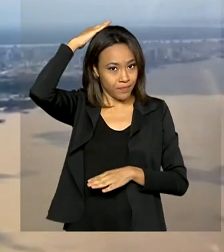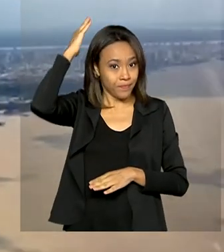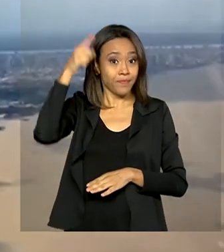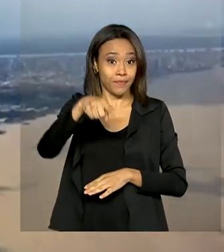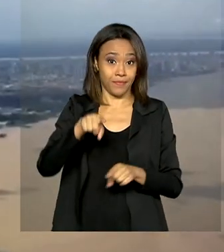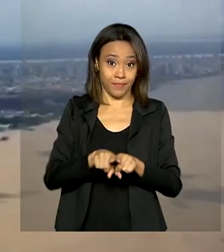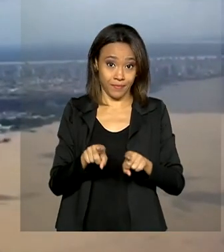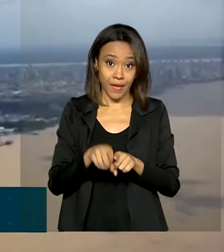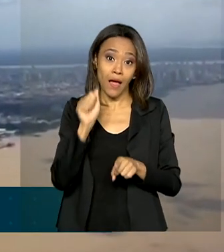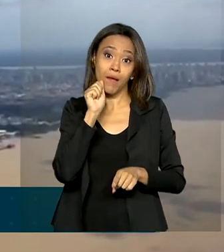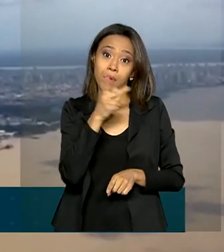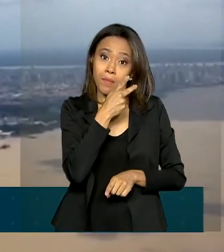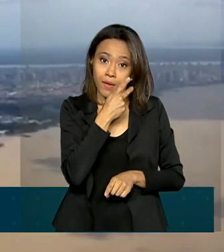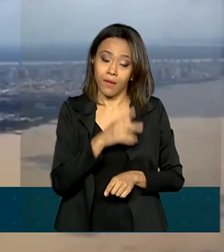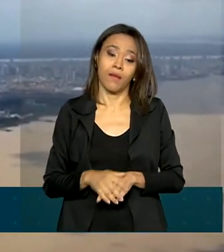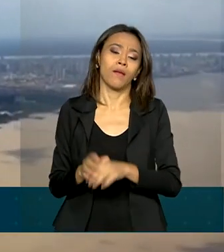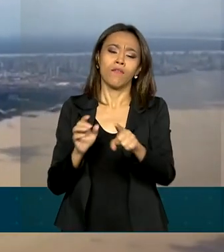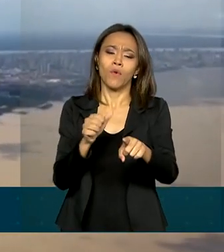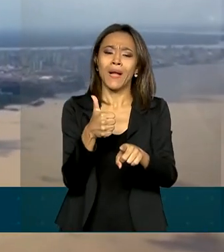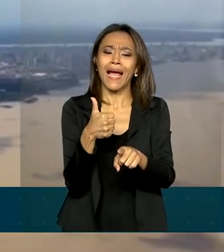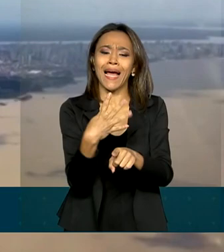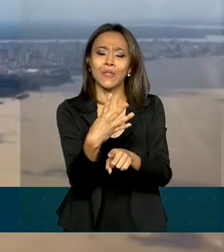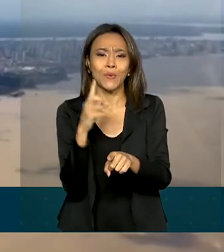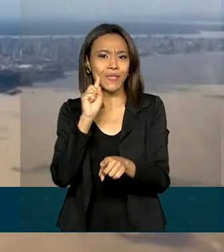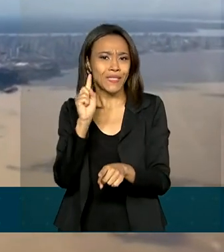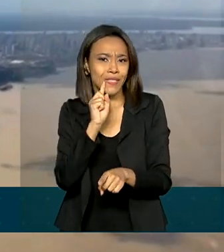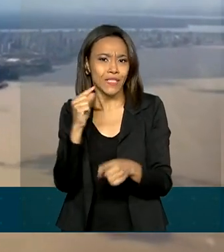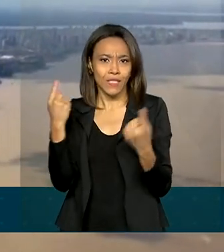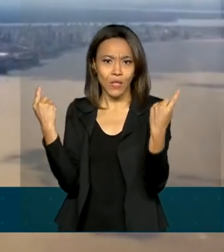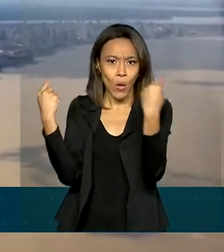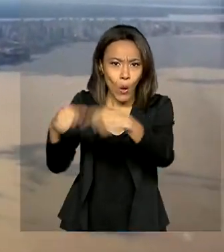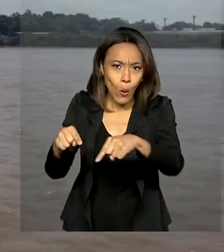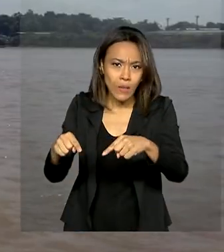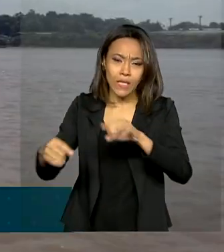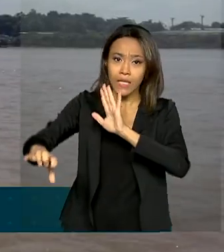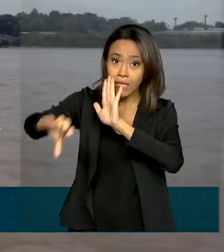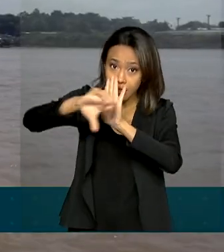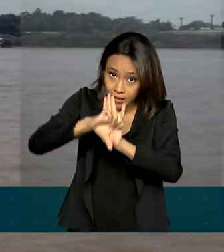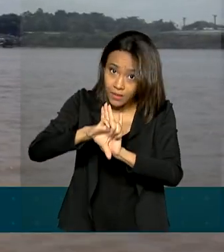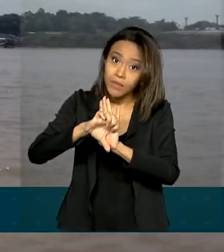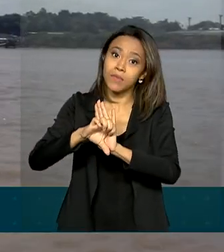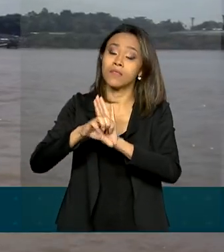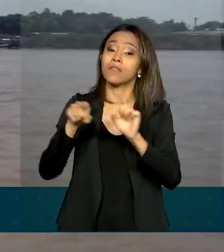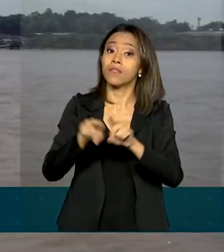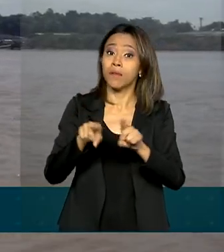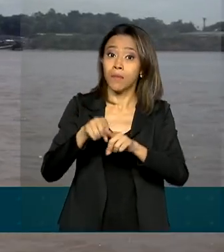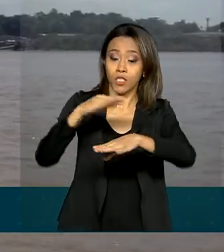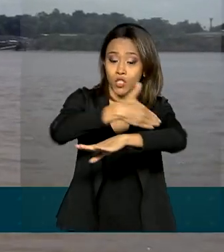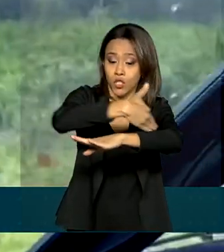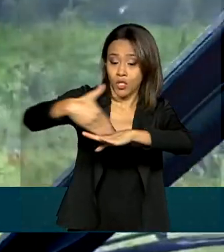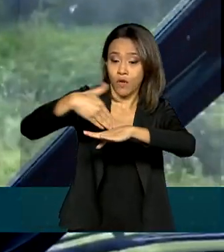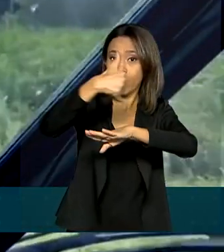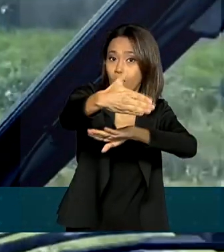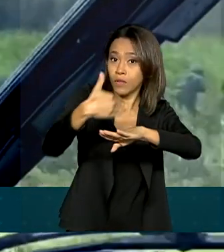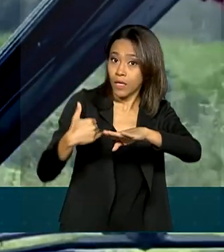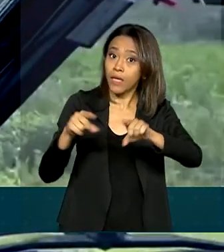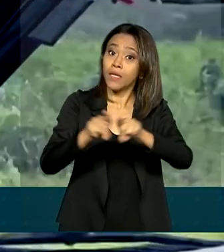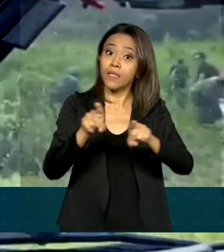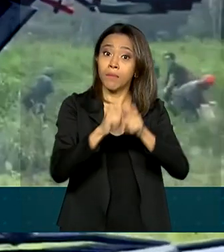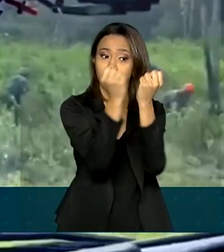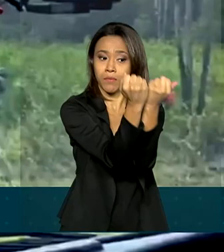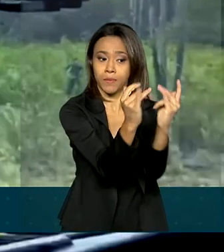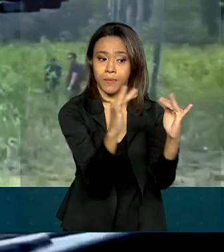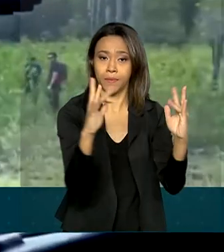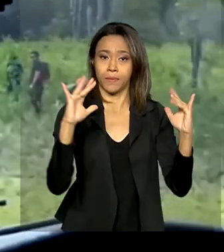Foram 14 dias de ações contra crimes transfronteiriços e ambientais na região. O resultado